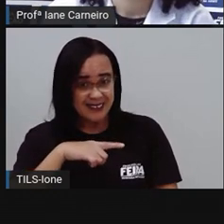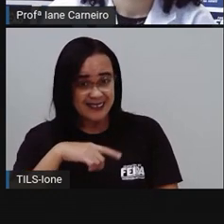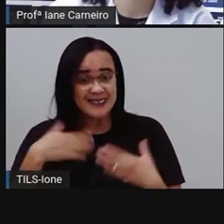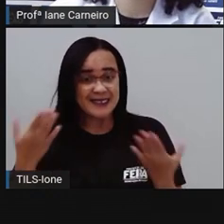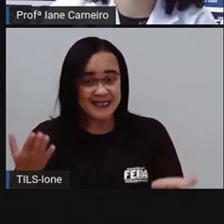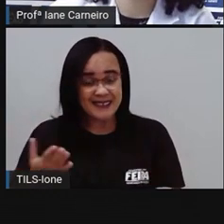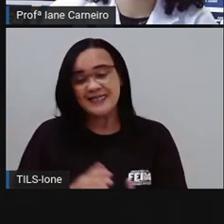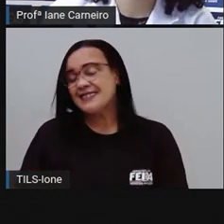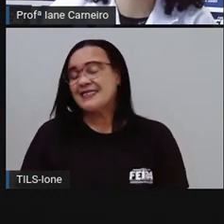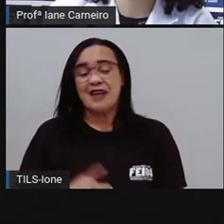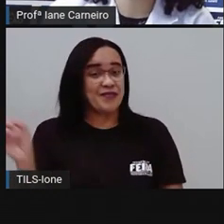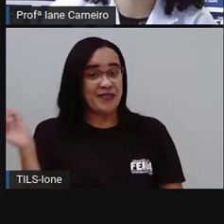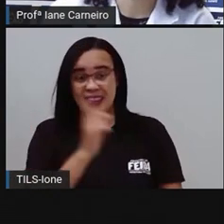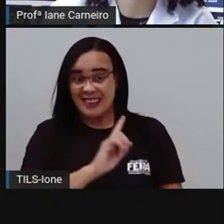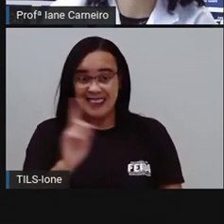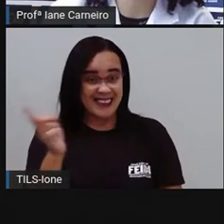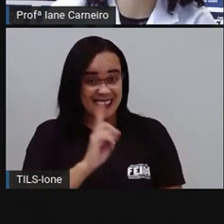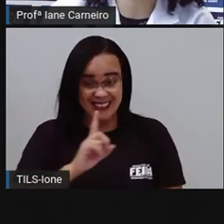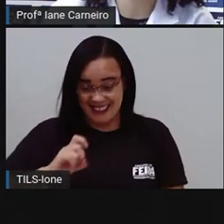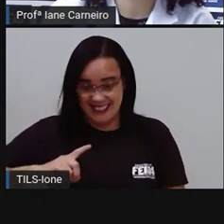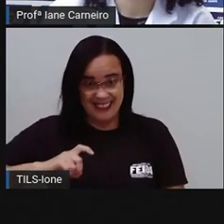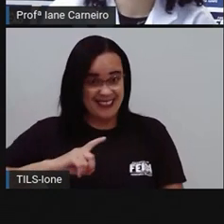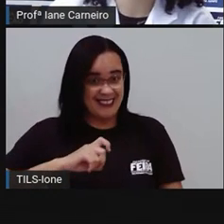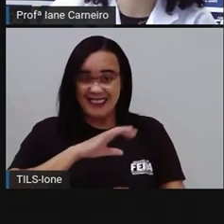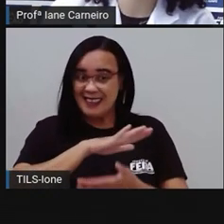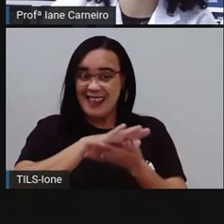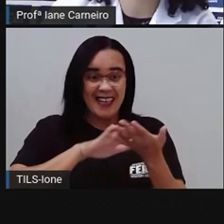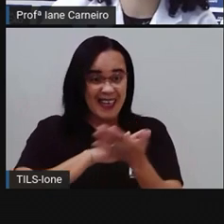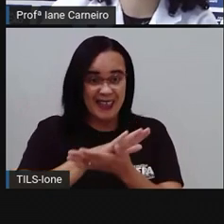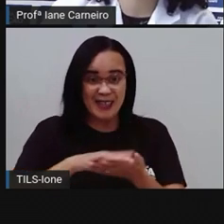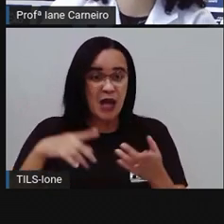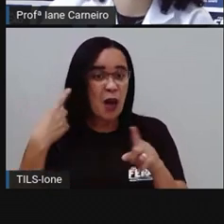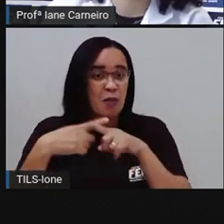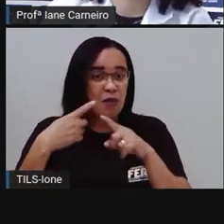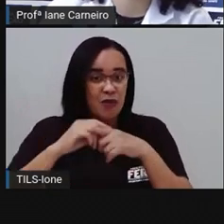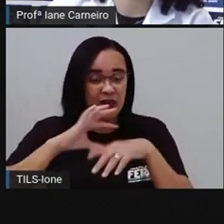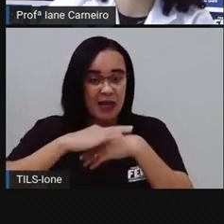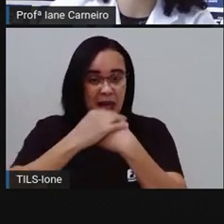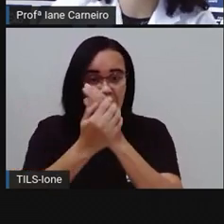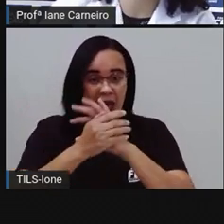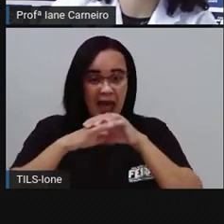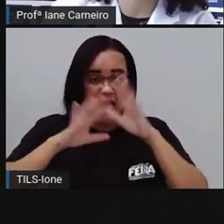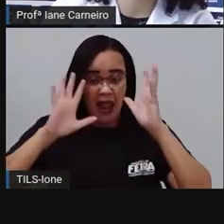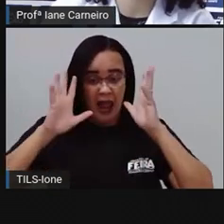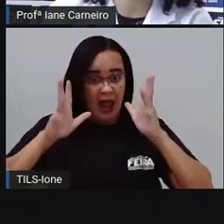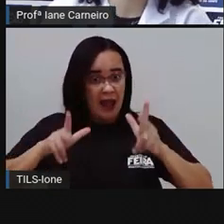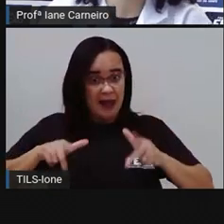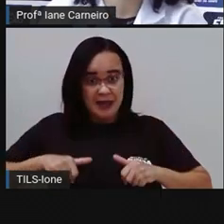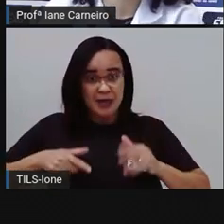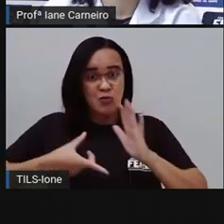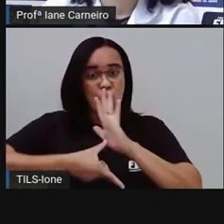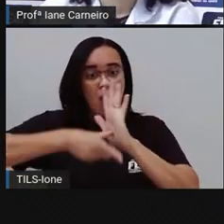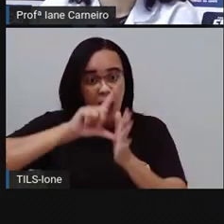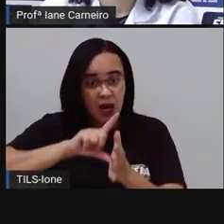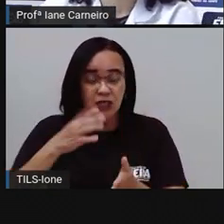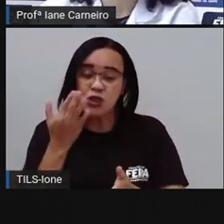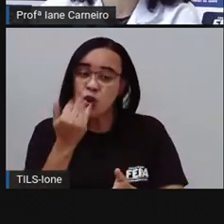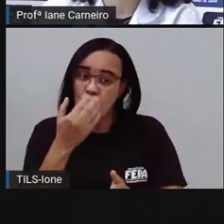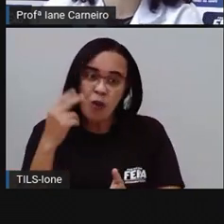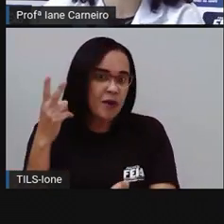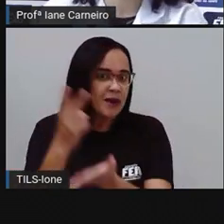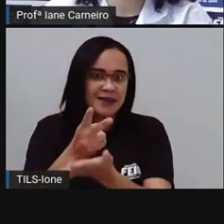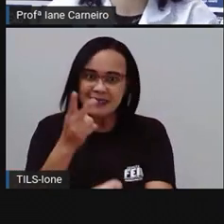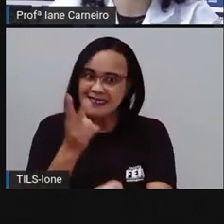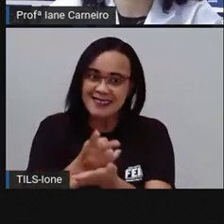É claro que não. E por que não? Porque eles lavam as mãozinhas antes de cada refeição. Olha